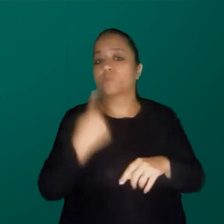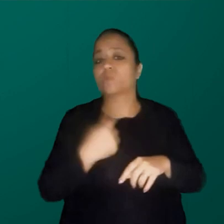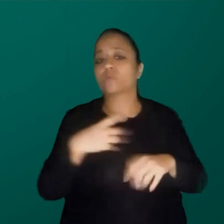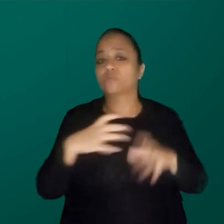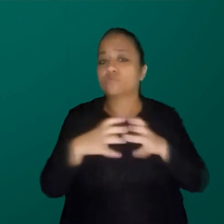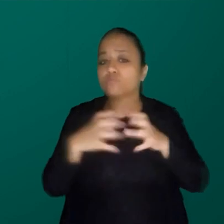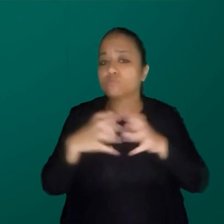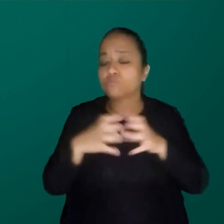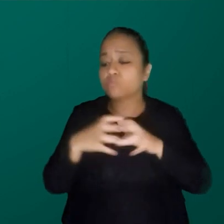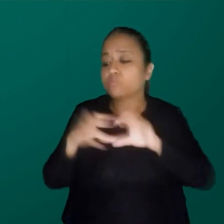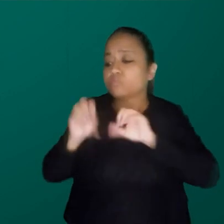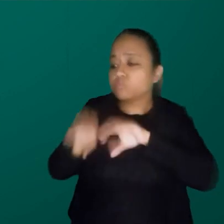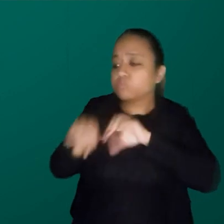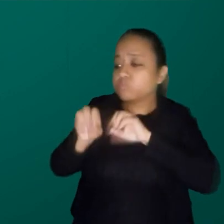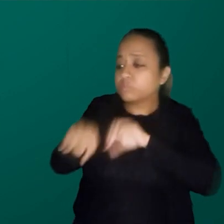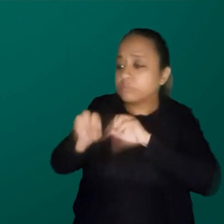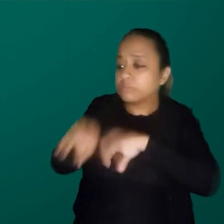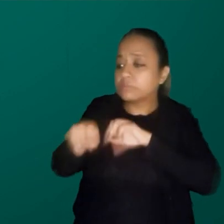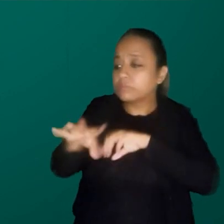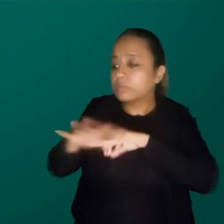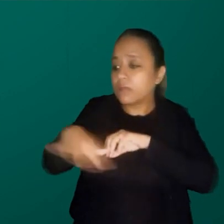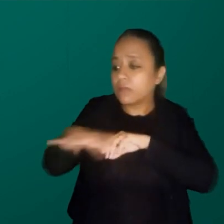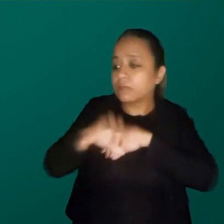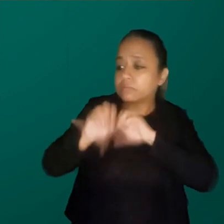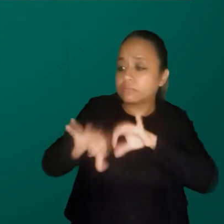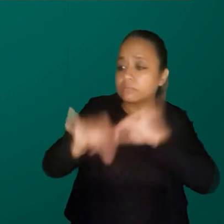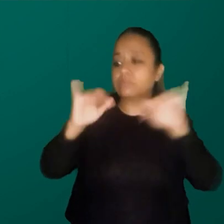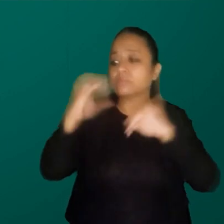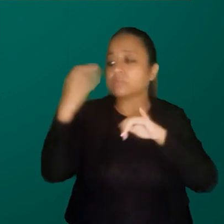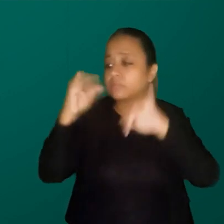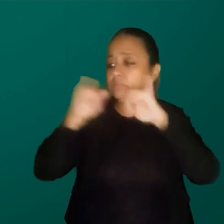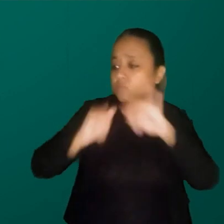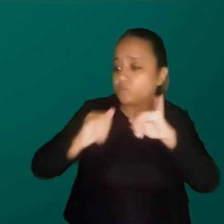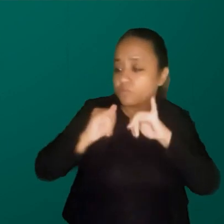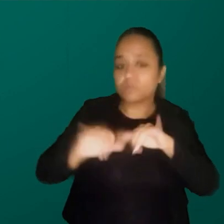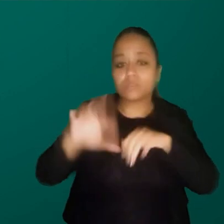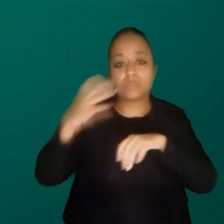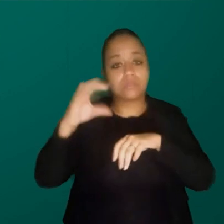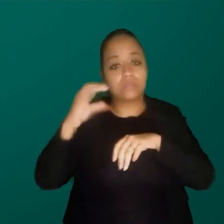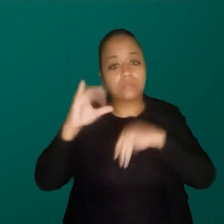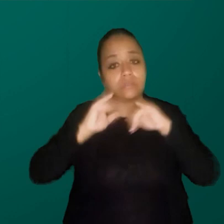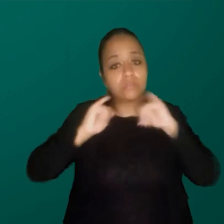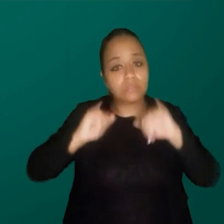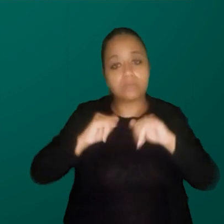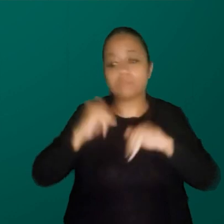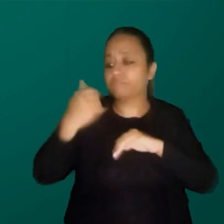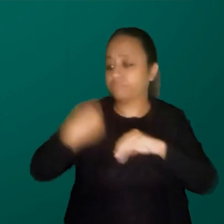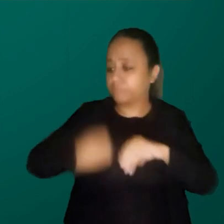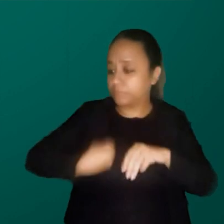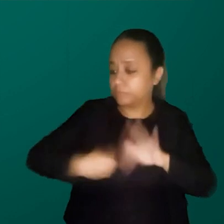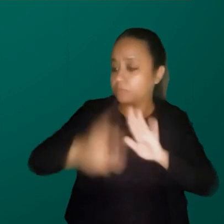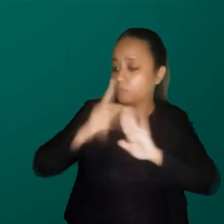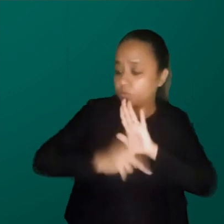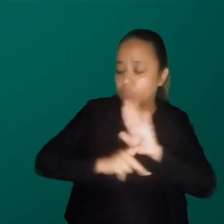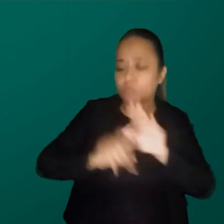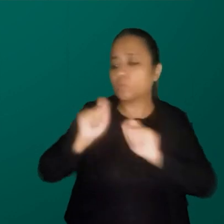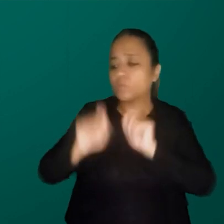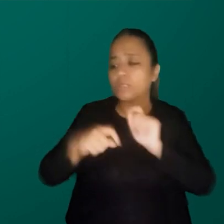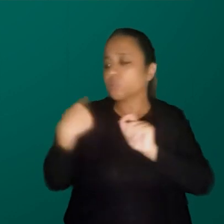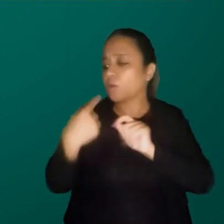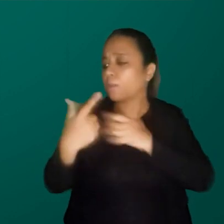está como educadora, que está como divulgadora da ciência, que está nesses projetos, a gente pode fazer,